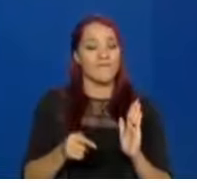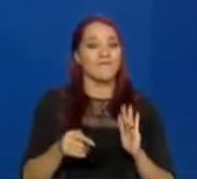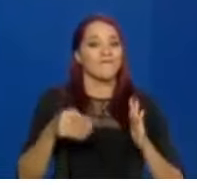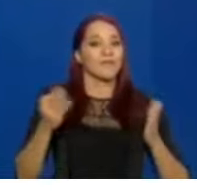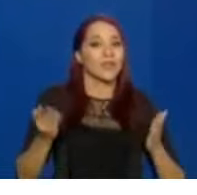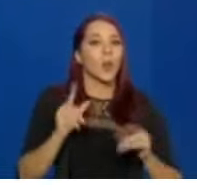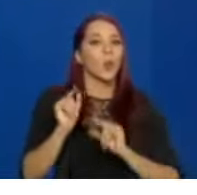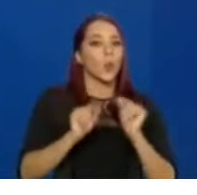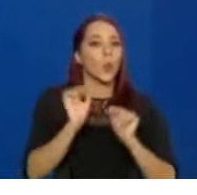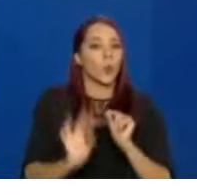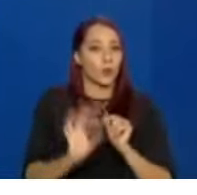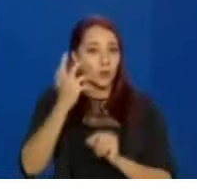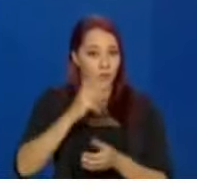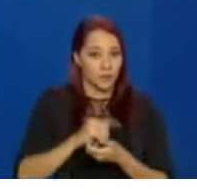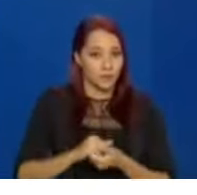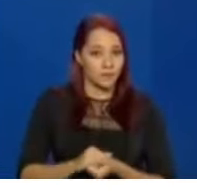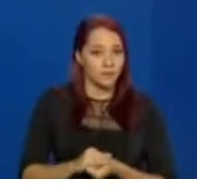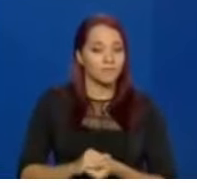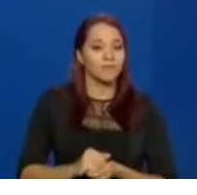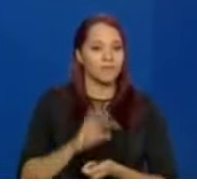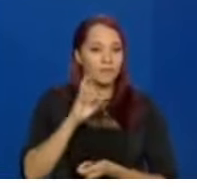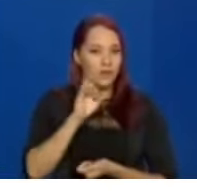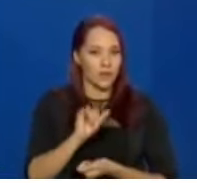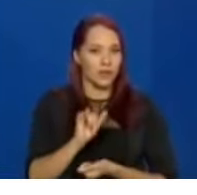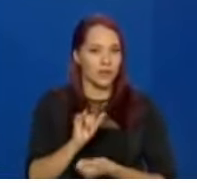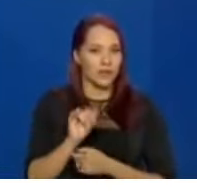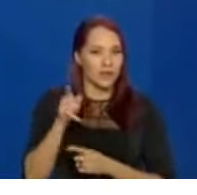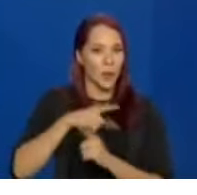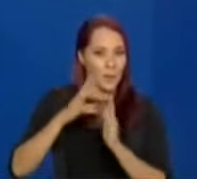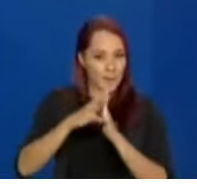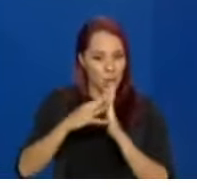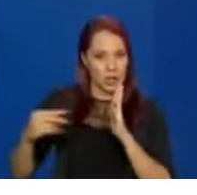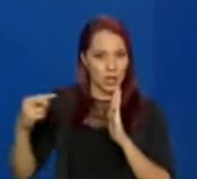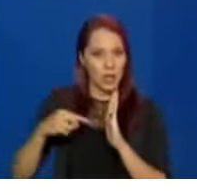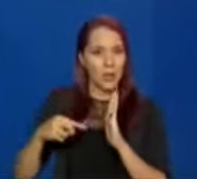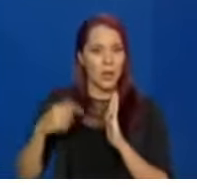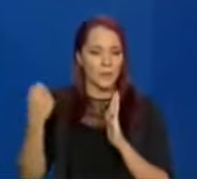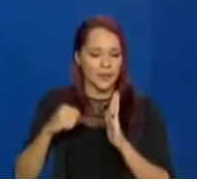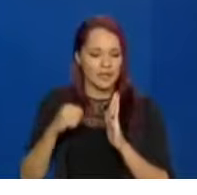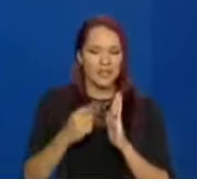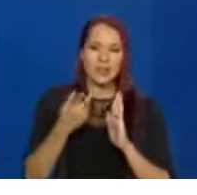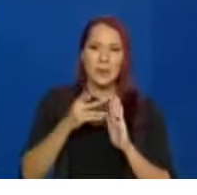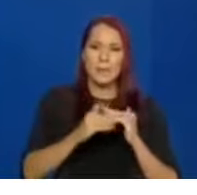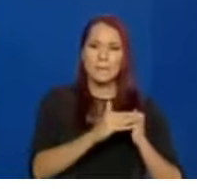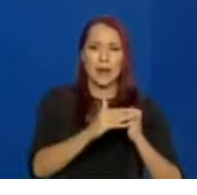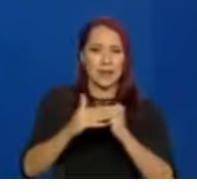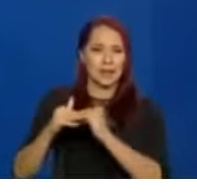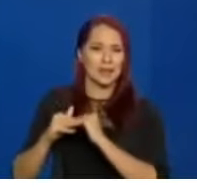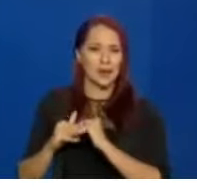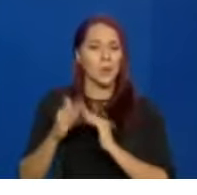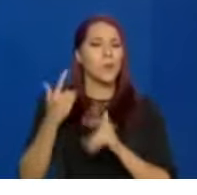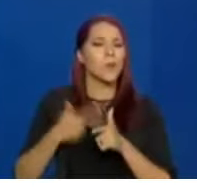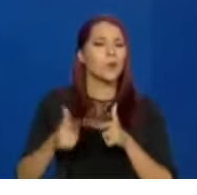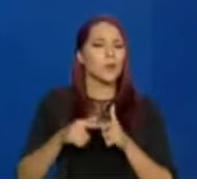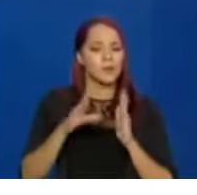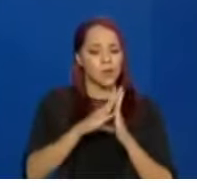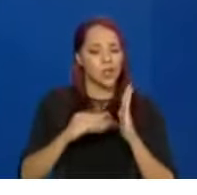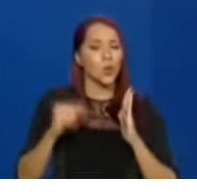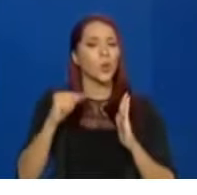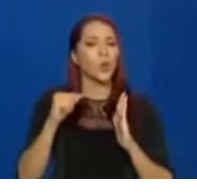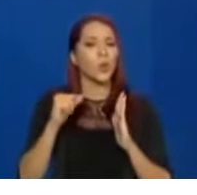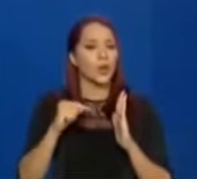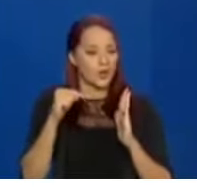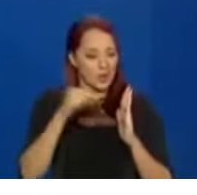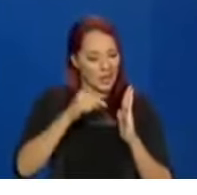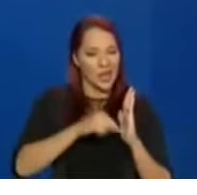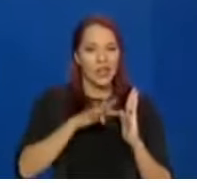Então, o que acontece? Quando você tem esses modelos, eles têm que ser mais ou menos padronizados, porque qual é problema do modelo? Não é que